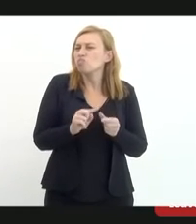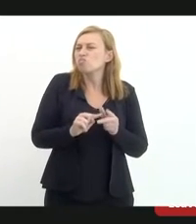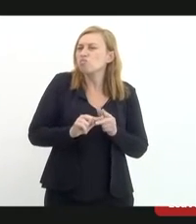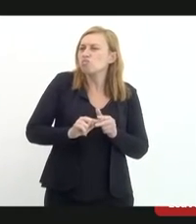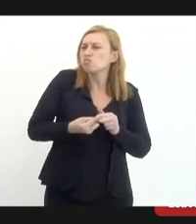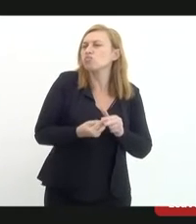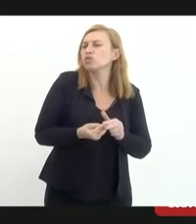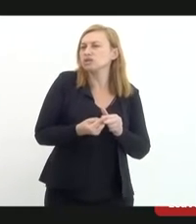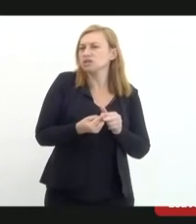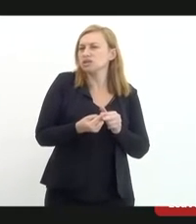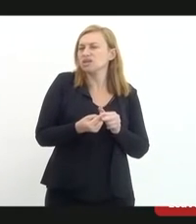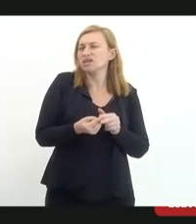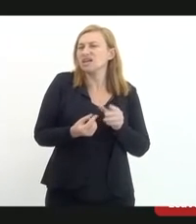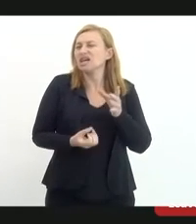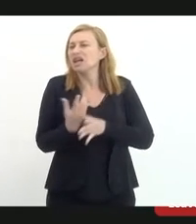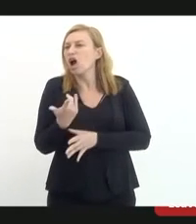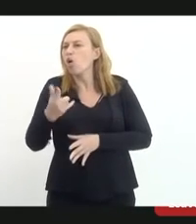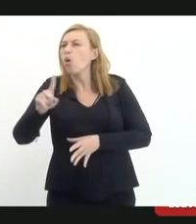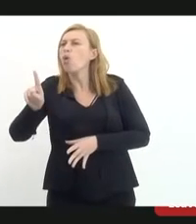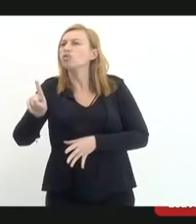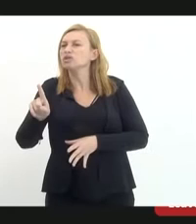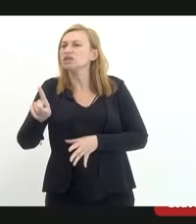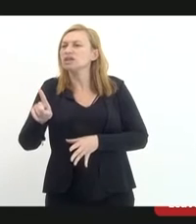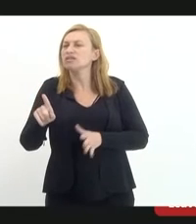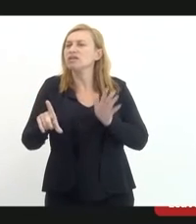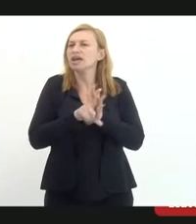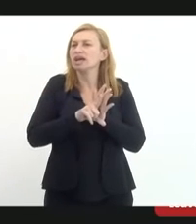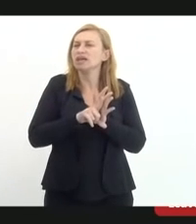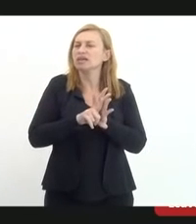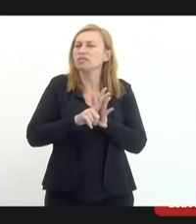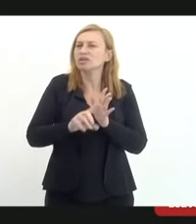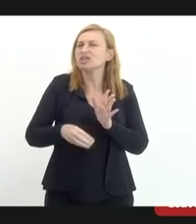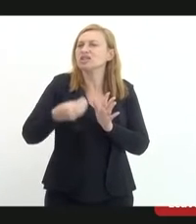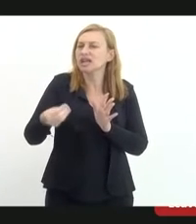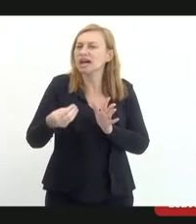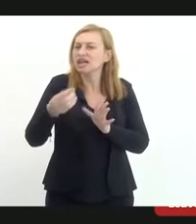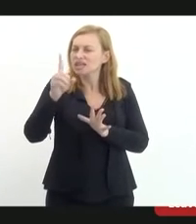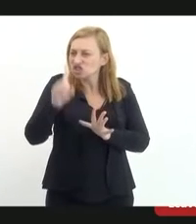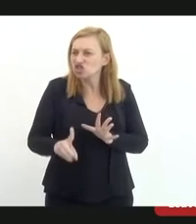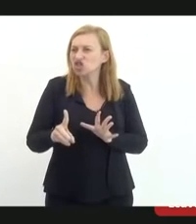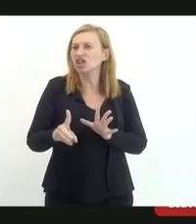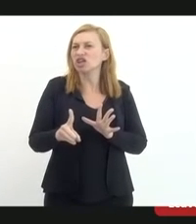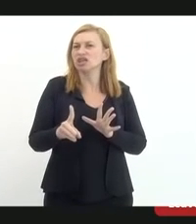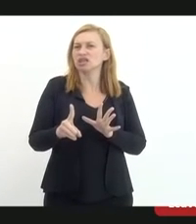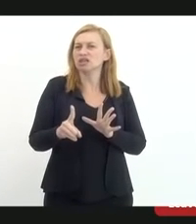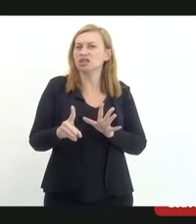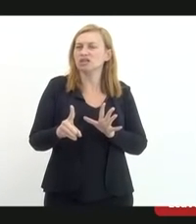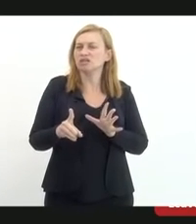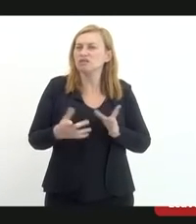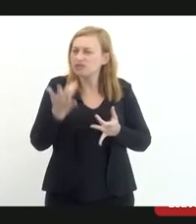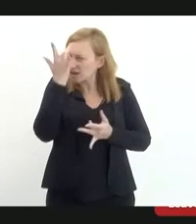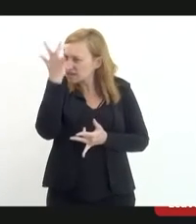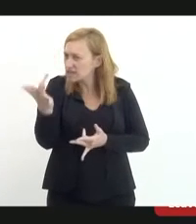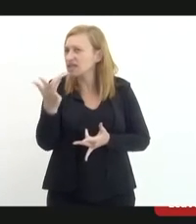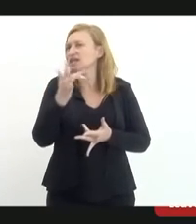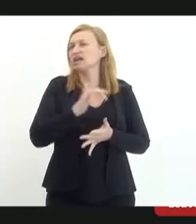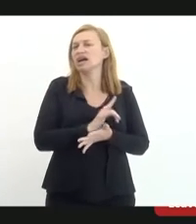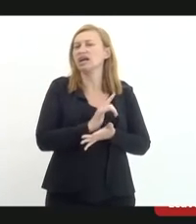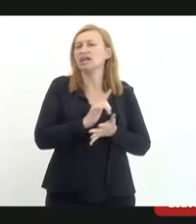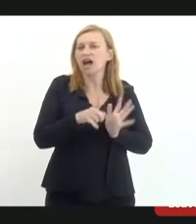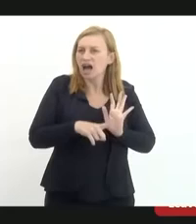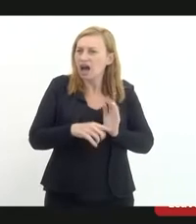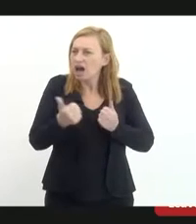fazer uma lei para que possa dar a garantia de direito, comodidade, dar